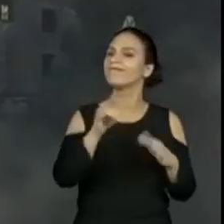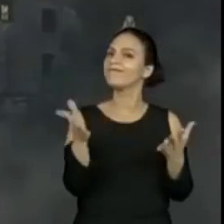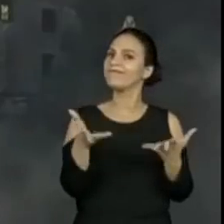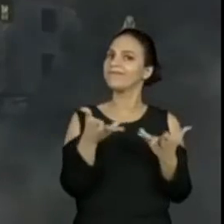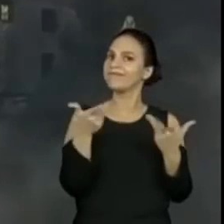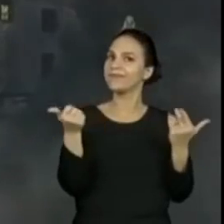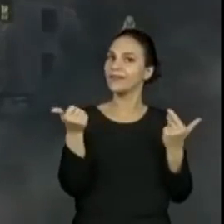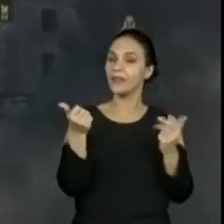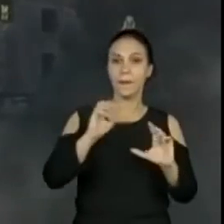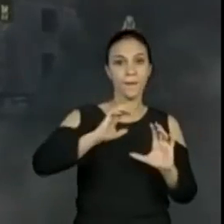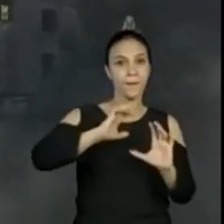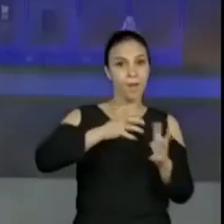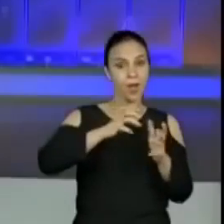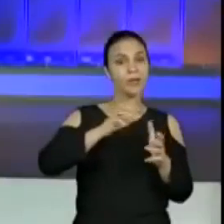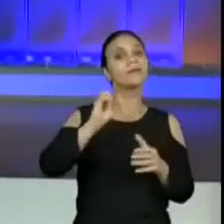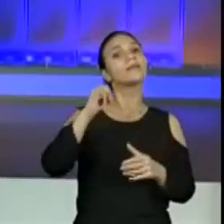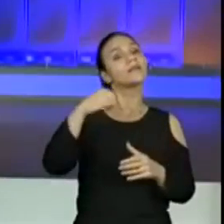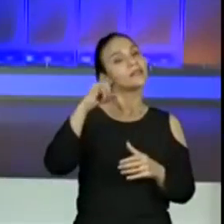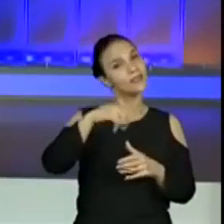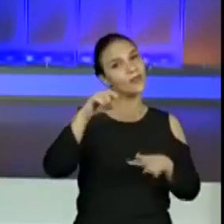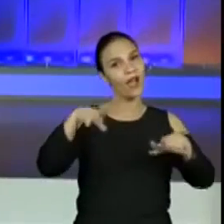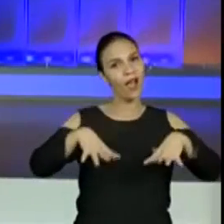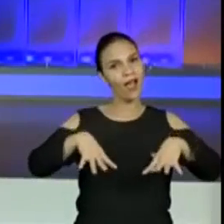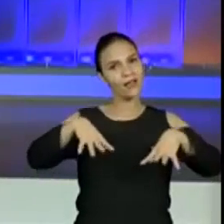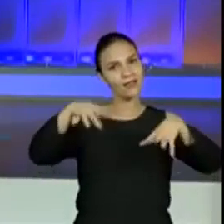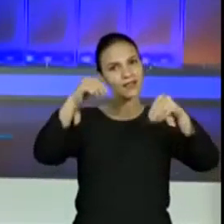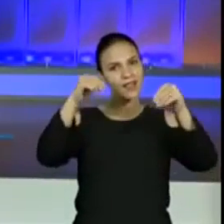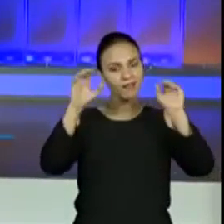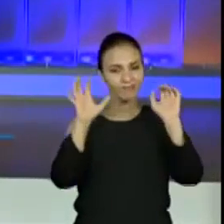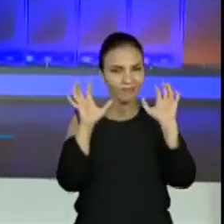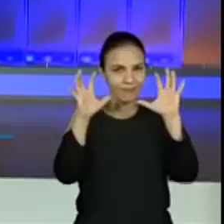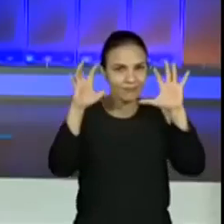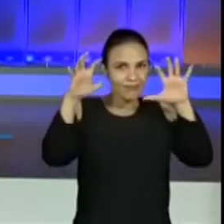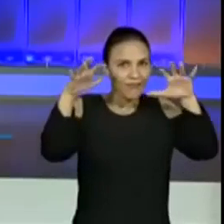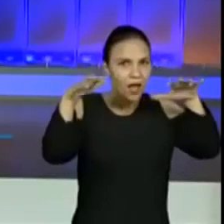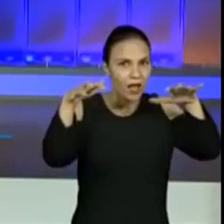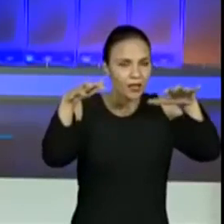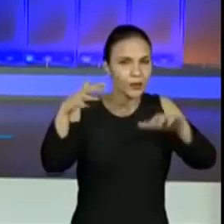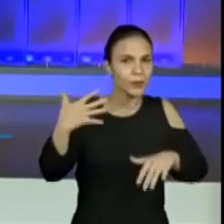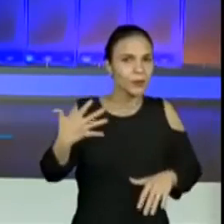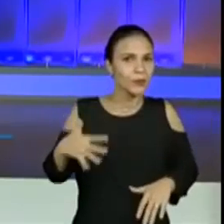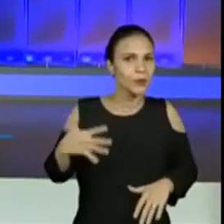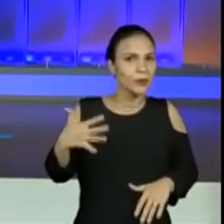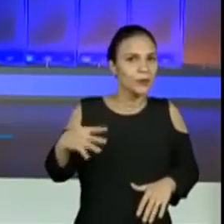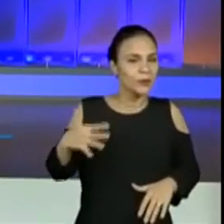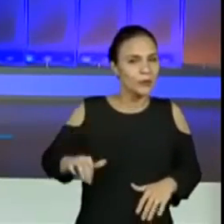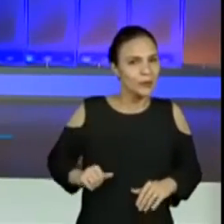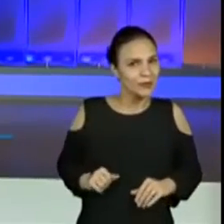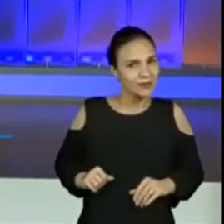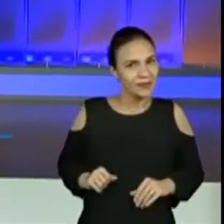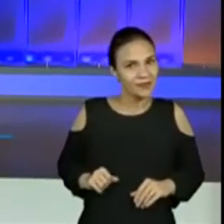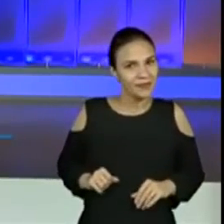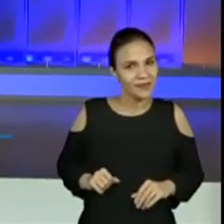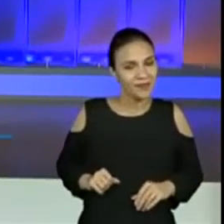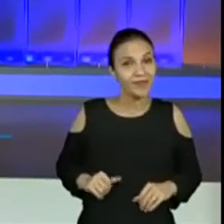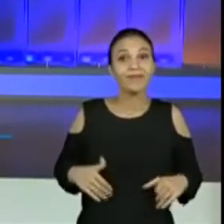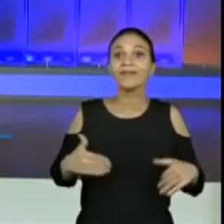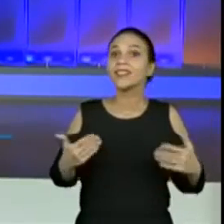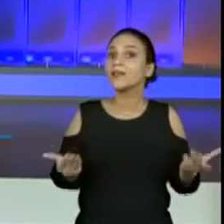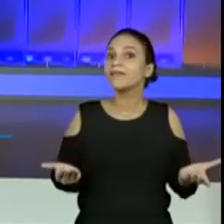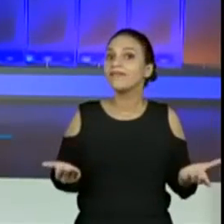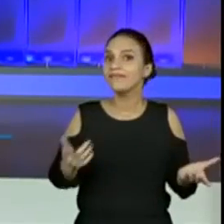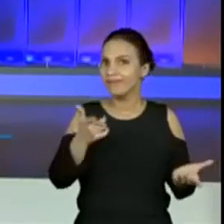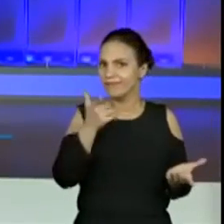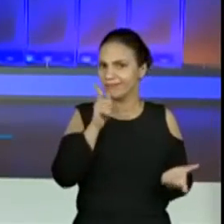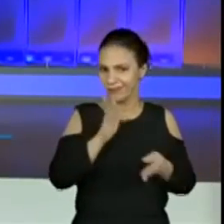A bola caiu, sim, em um castelo mal-assombrado. E aí? Será